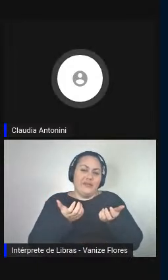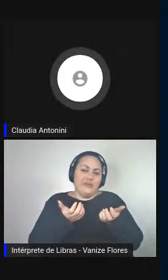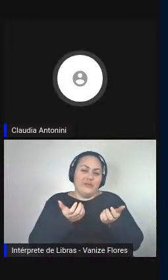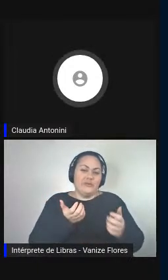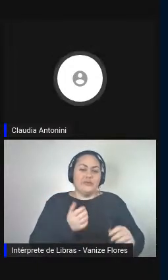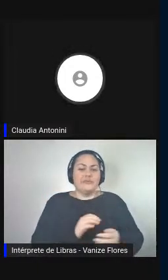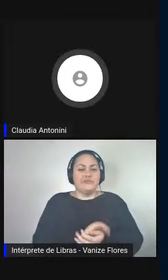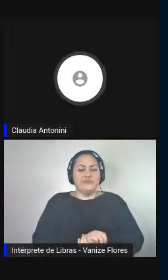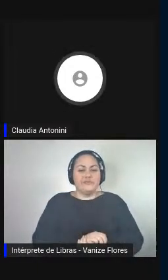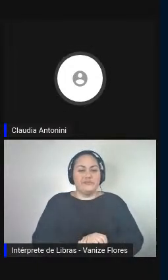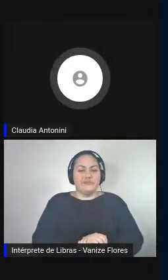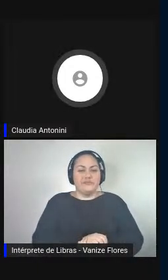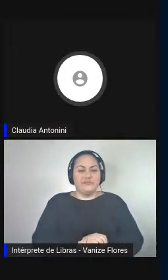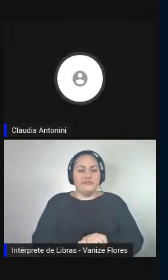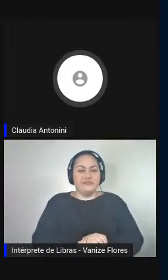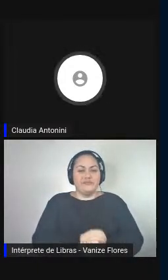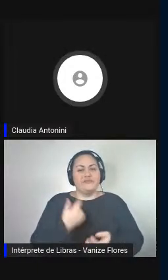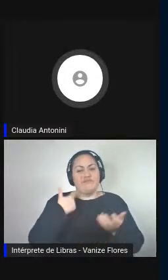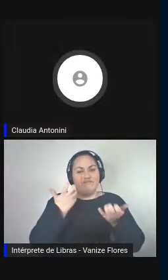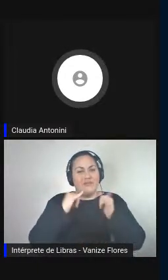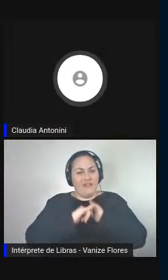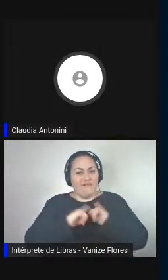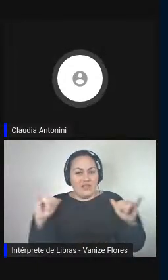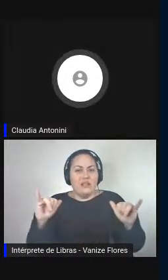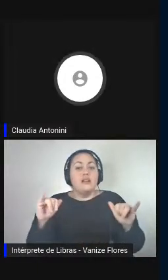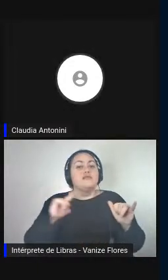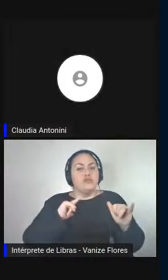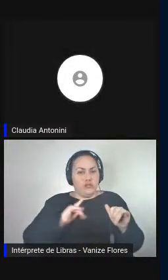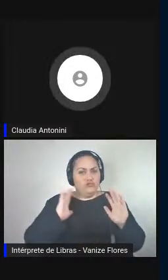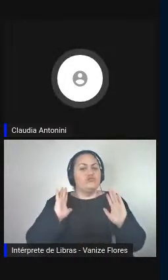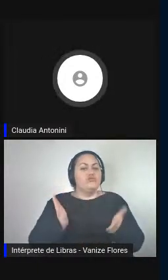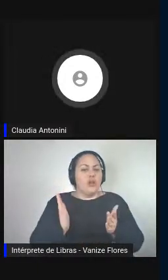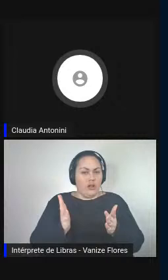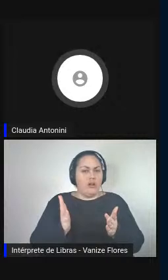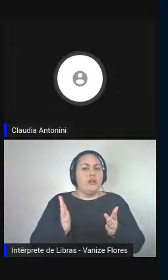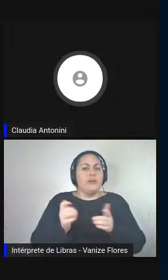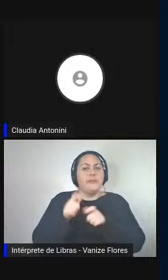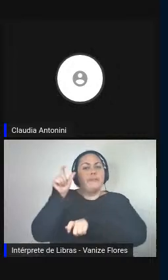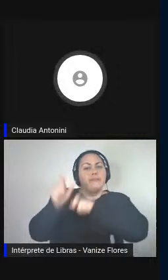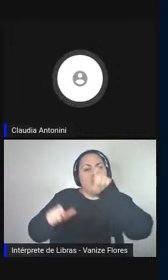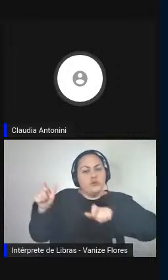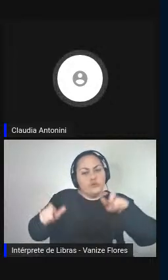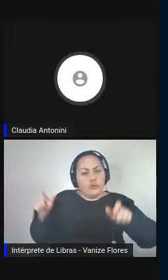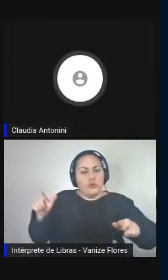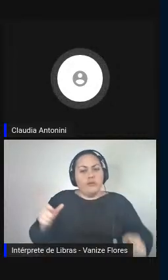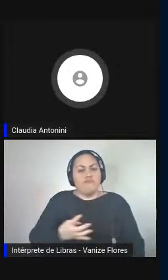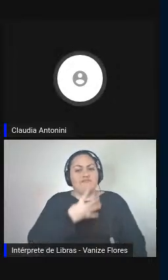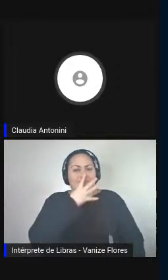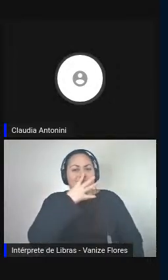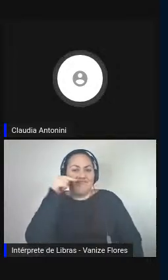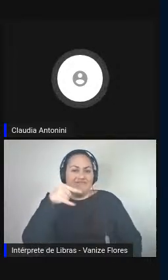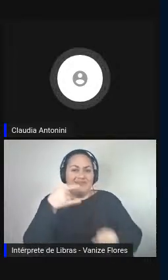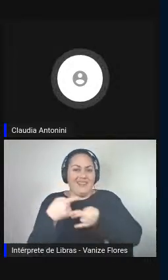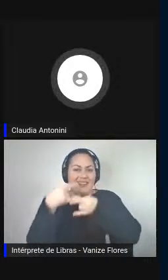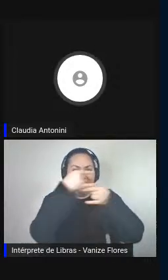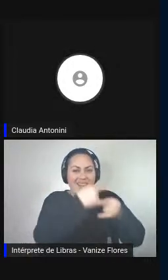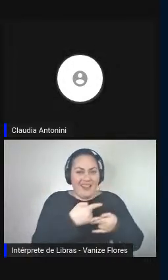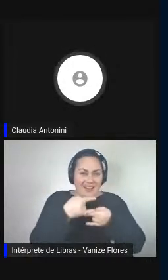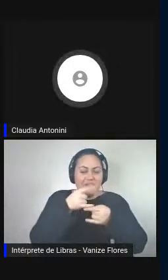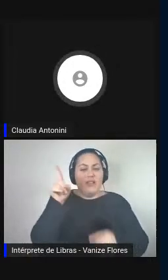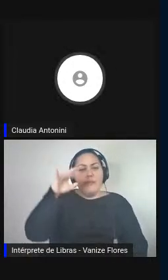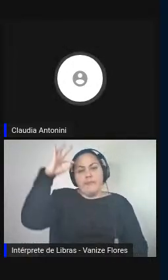comunicar que existem já pessoas que estão olhando esta live do Peru,